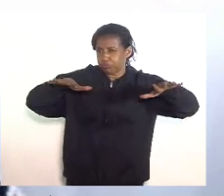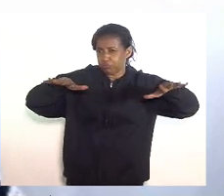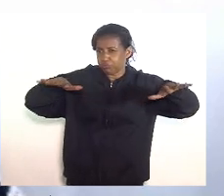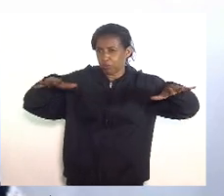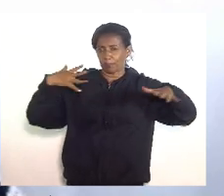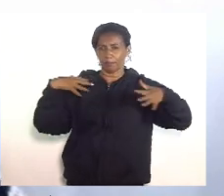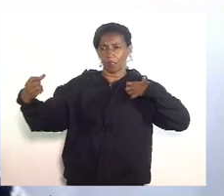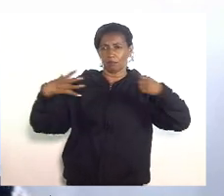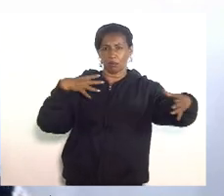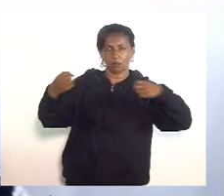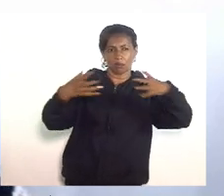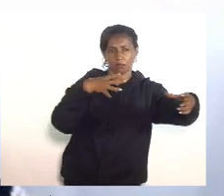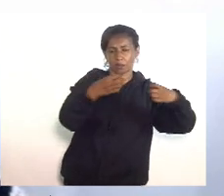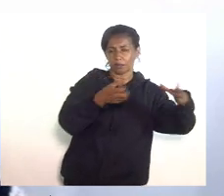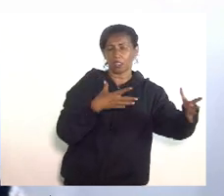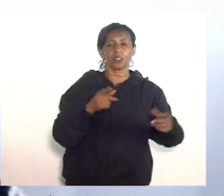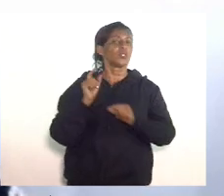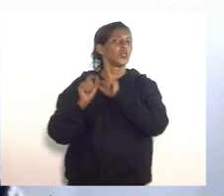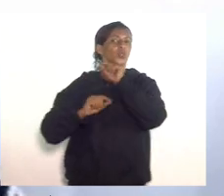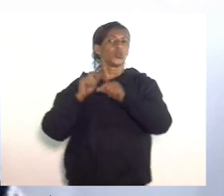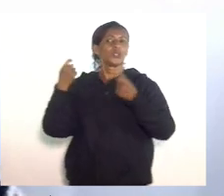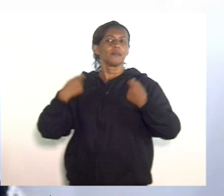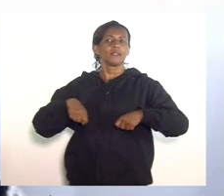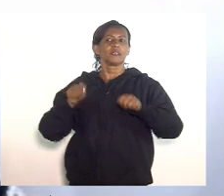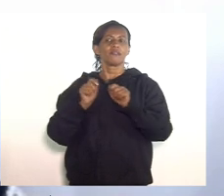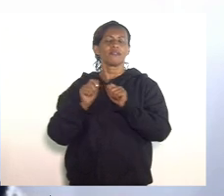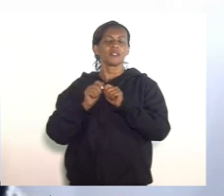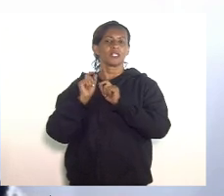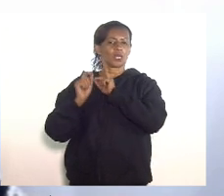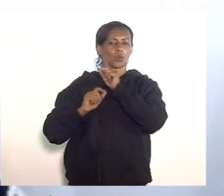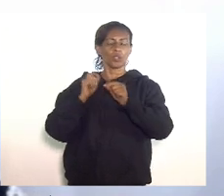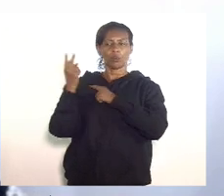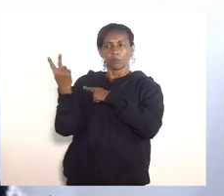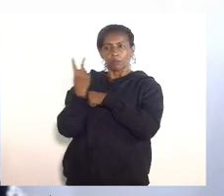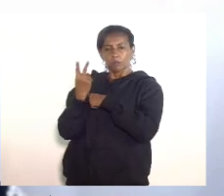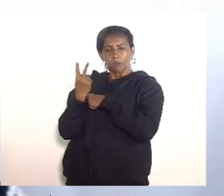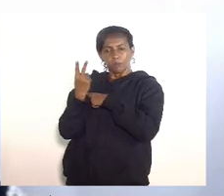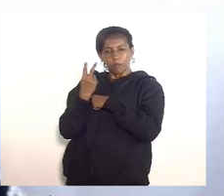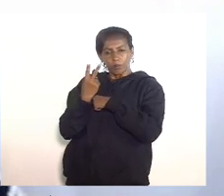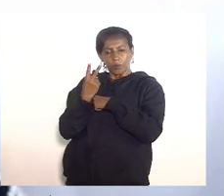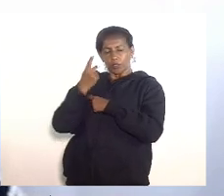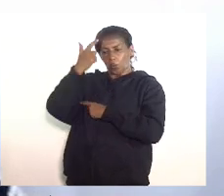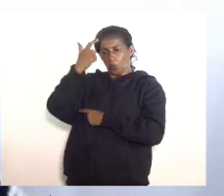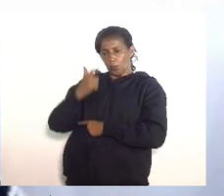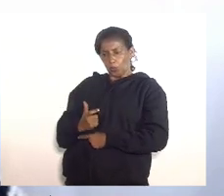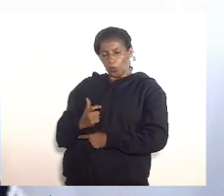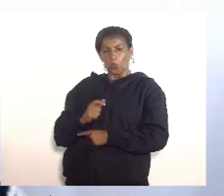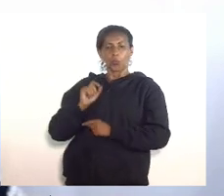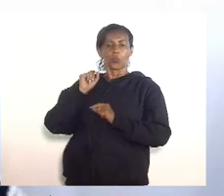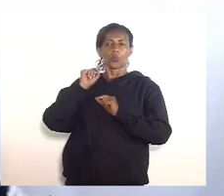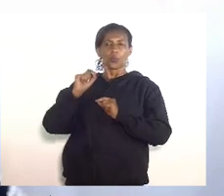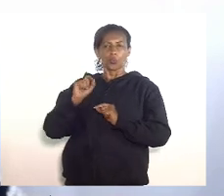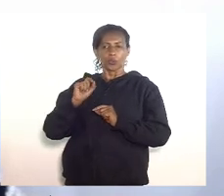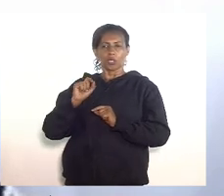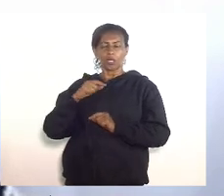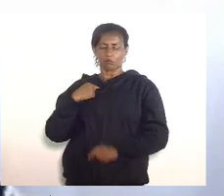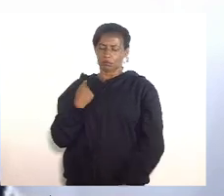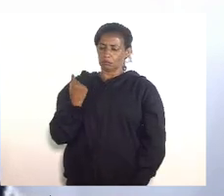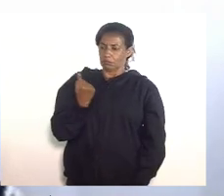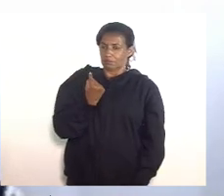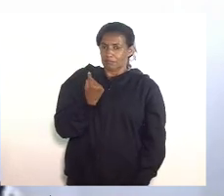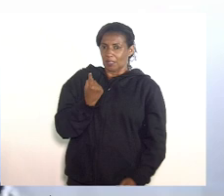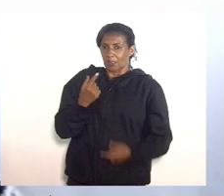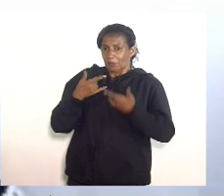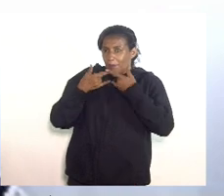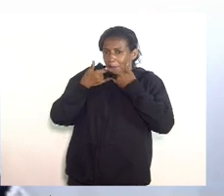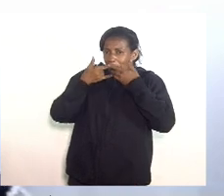contaminação e o que temos que fazer é zerar cada vez mais pelos critérios de enfrentamento que é o isolamento o